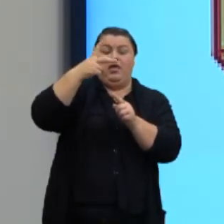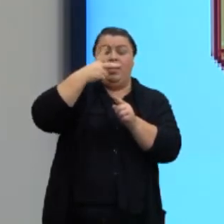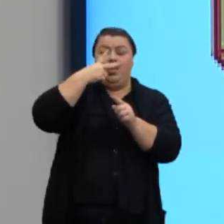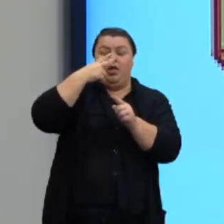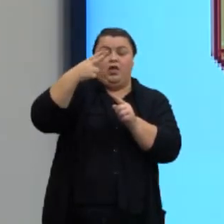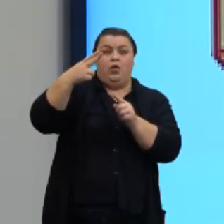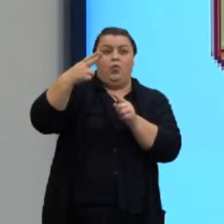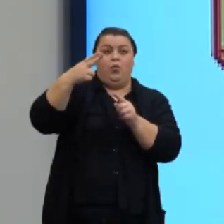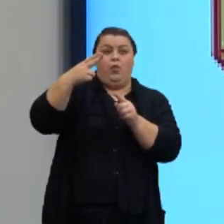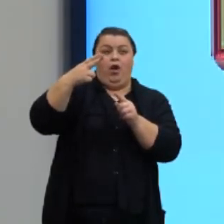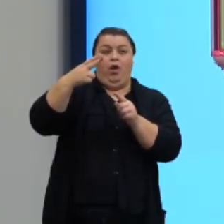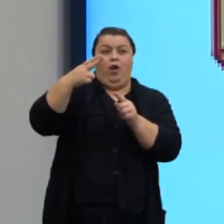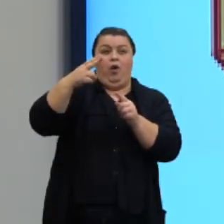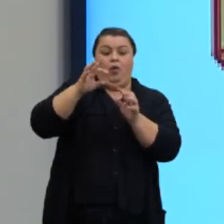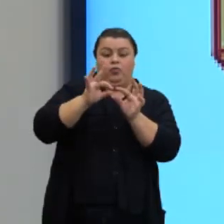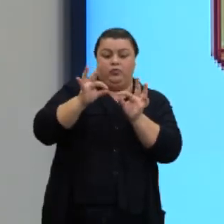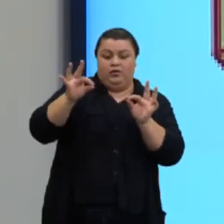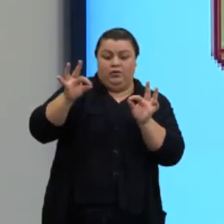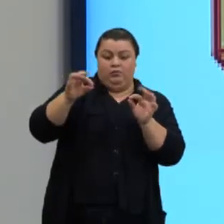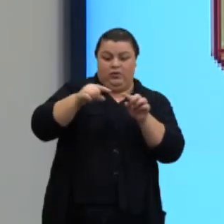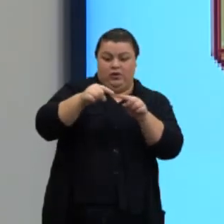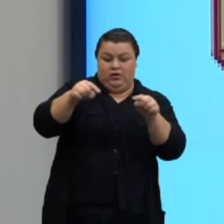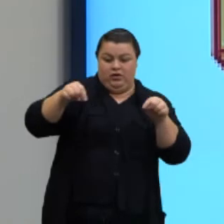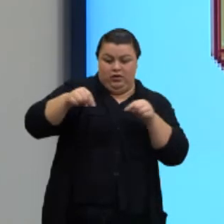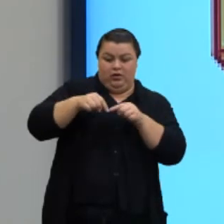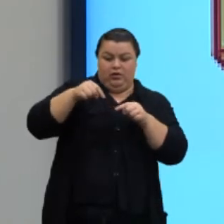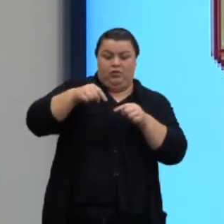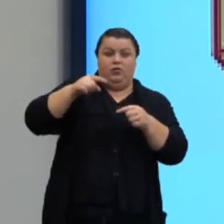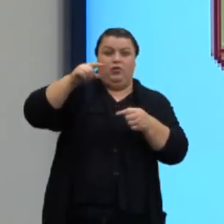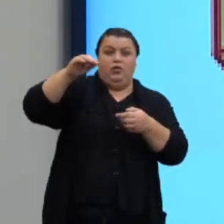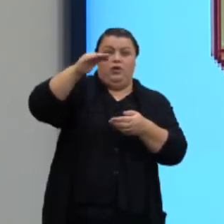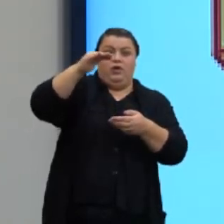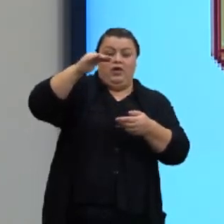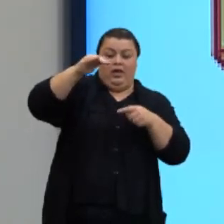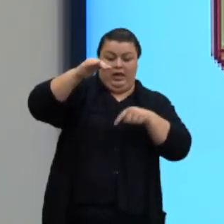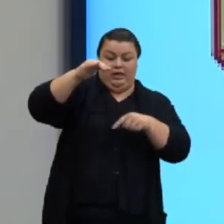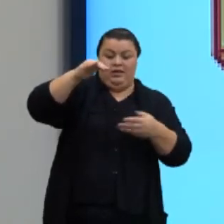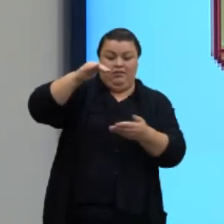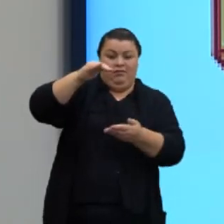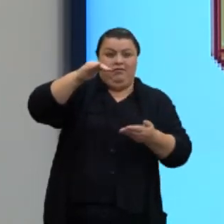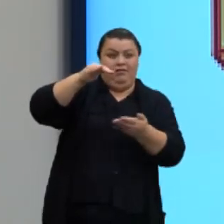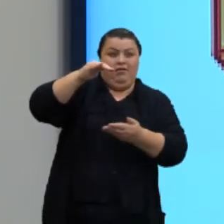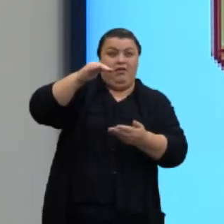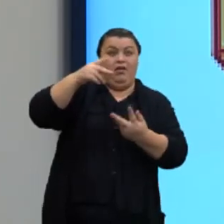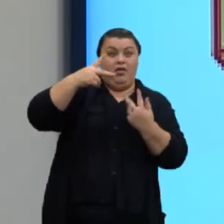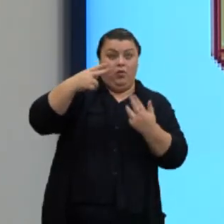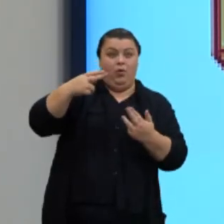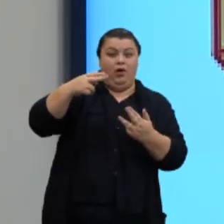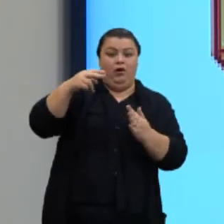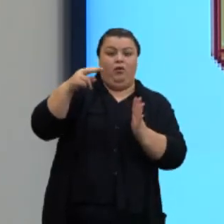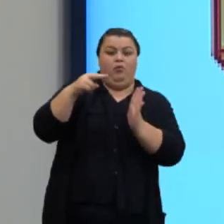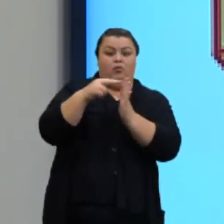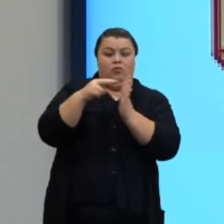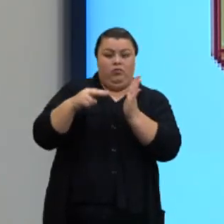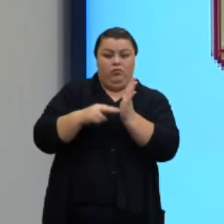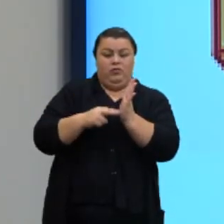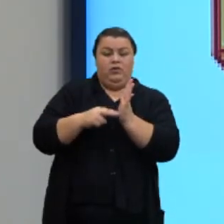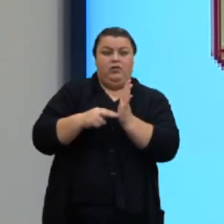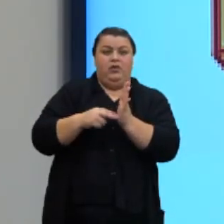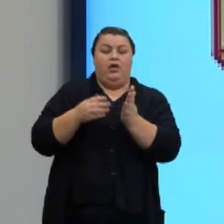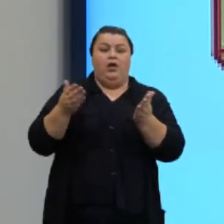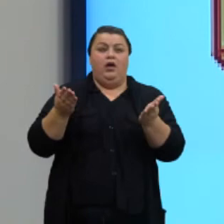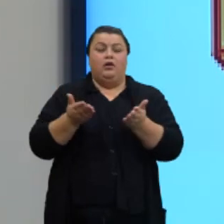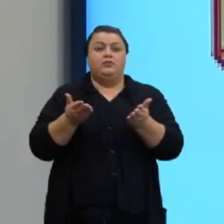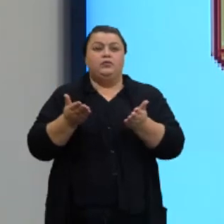aresta da base de baixo que é inferior deste prisma. Agora,